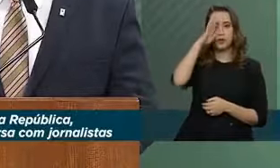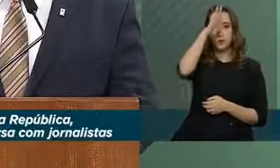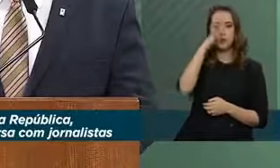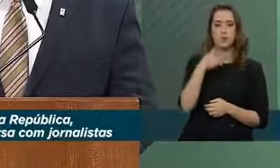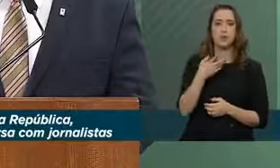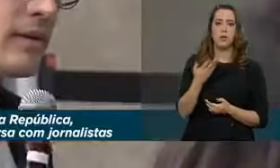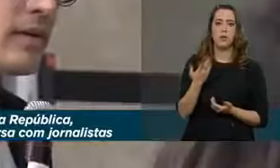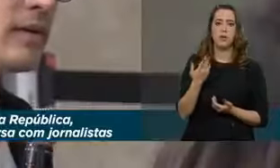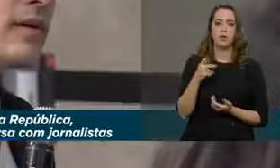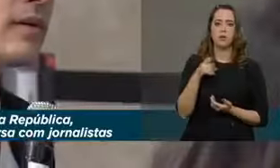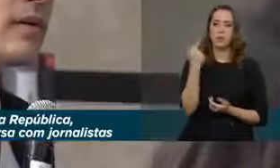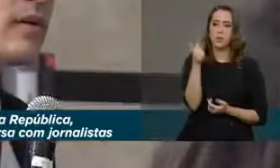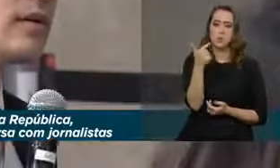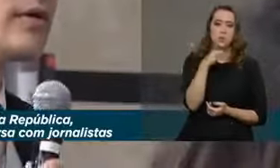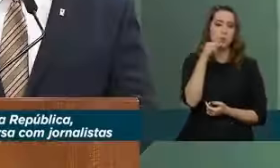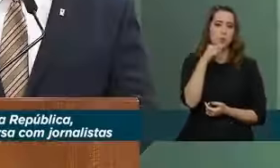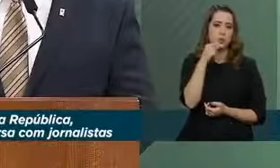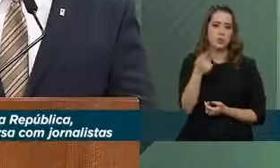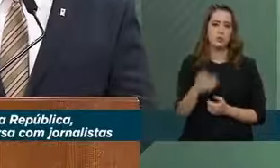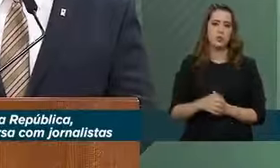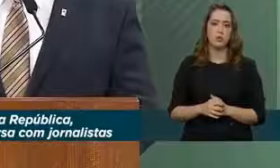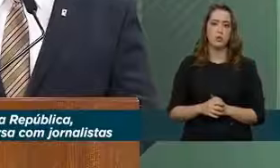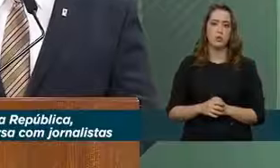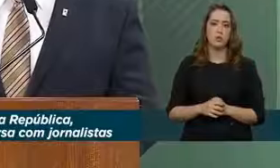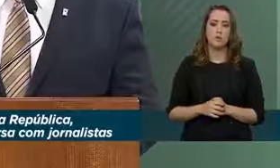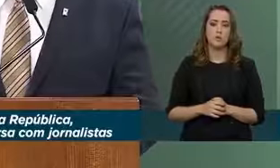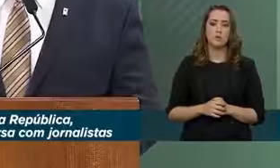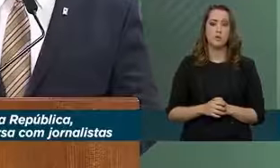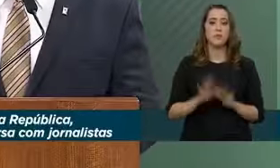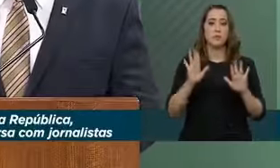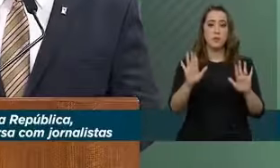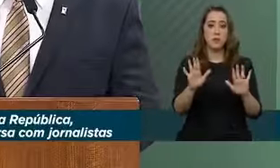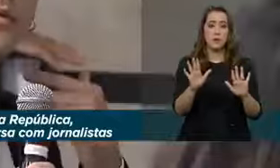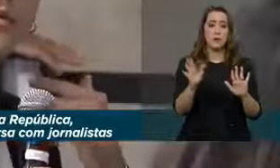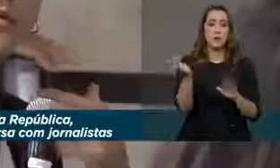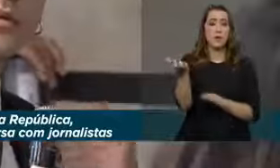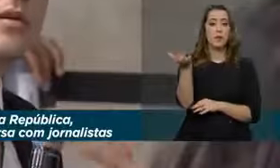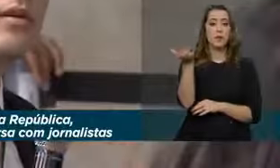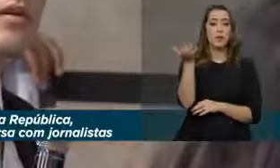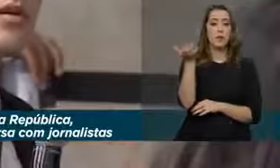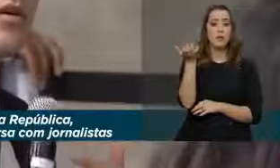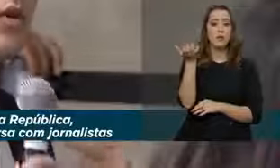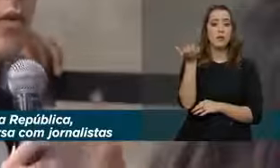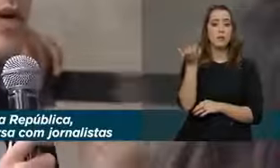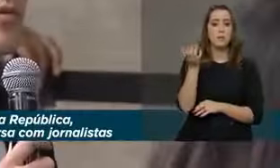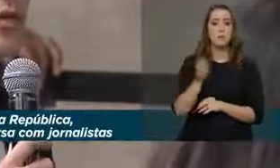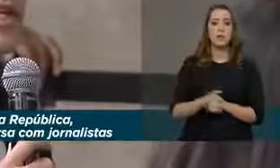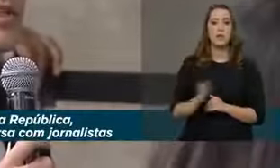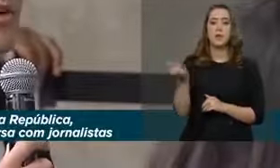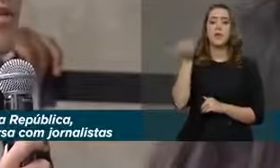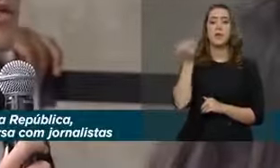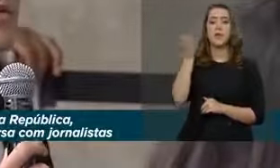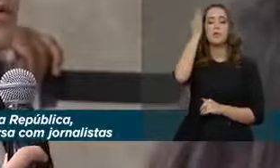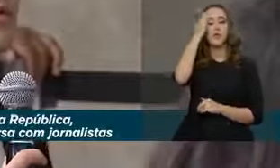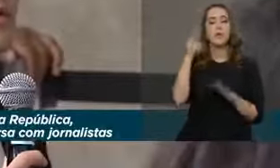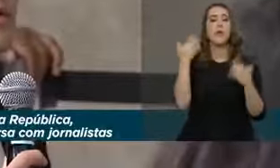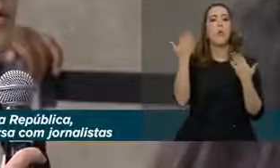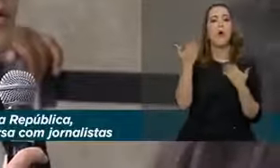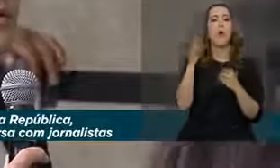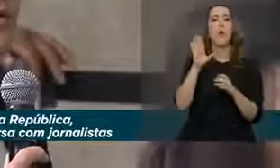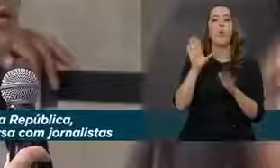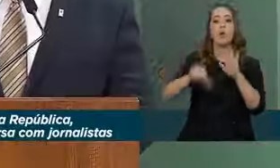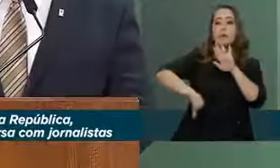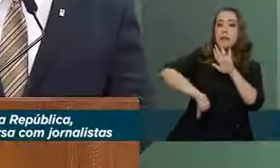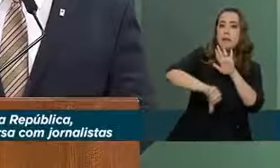dúvida. Acho que não há dúvida por parte de ninguém. Eu quero saber qual crime o jornalista cometeu.